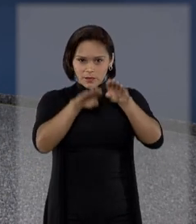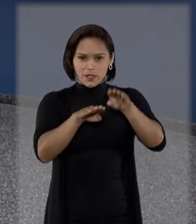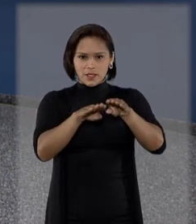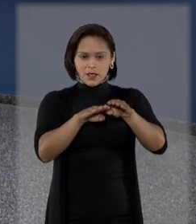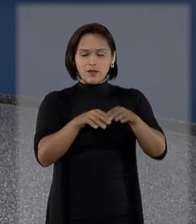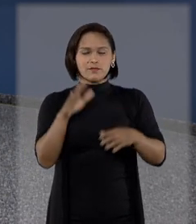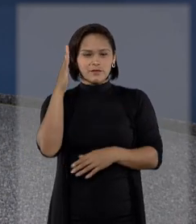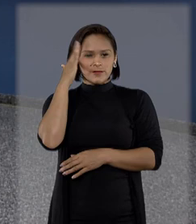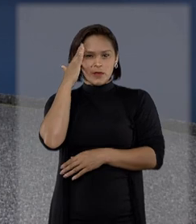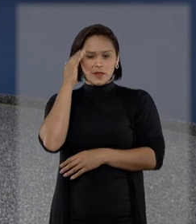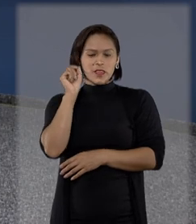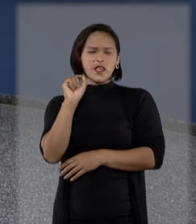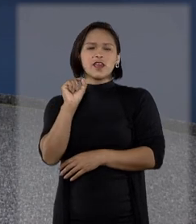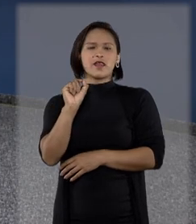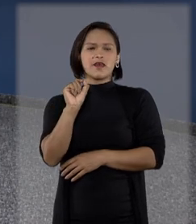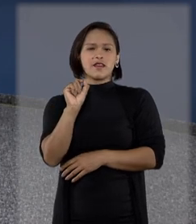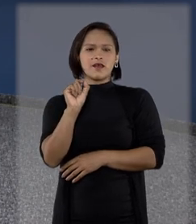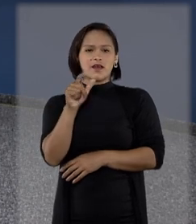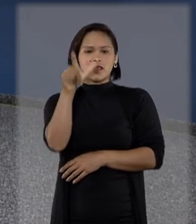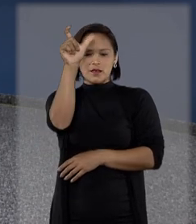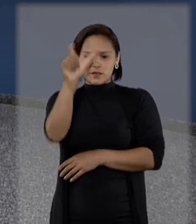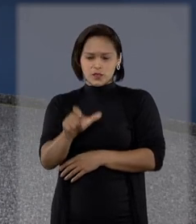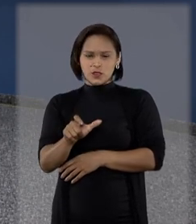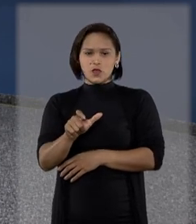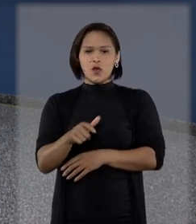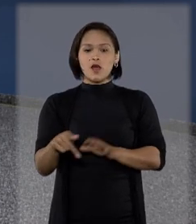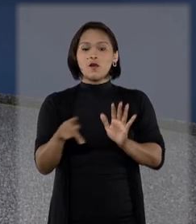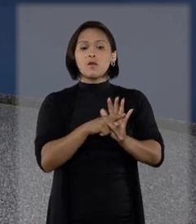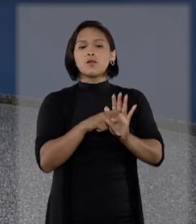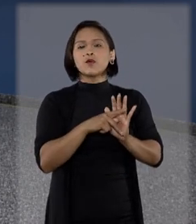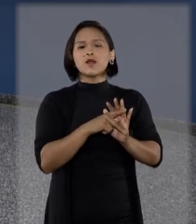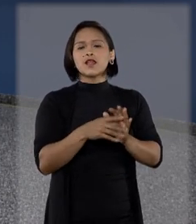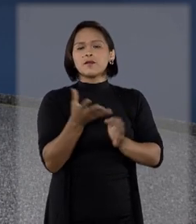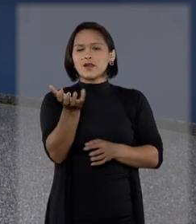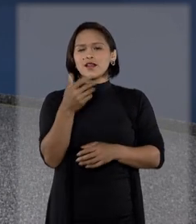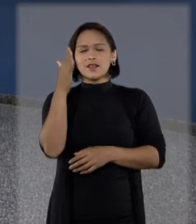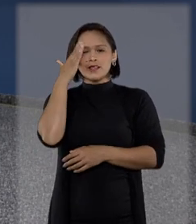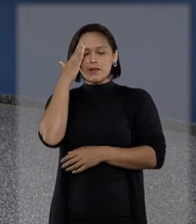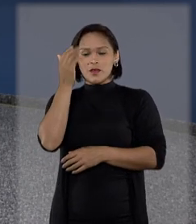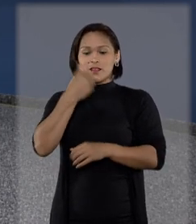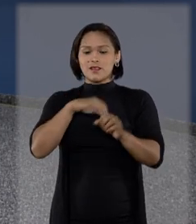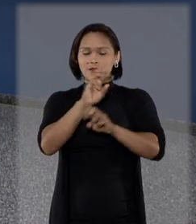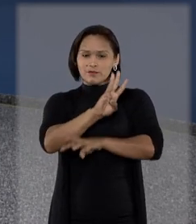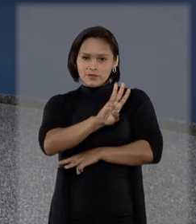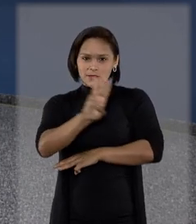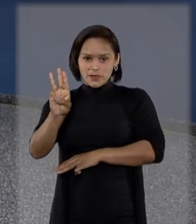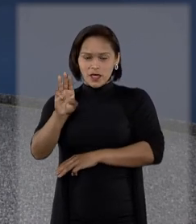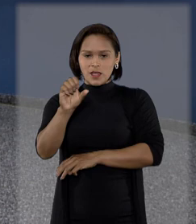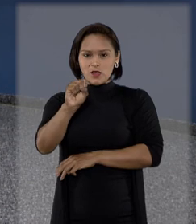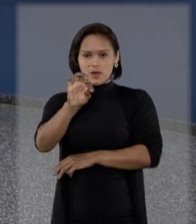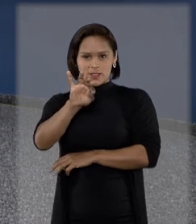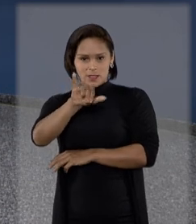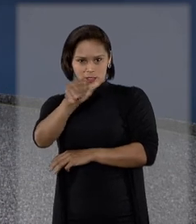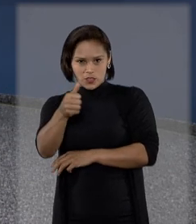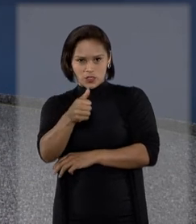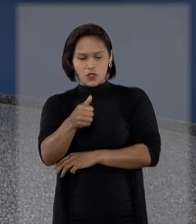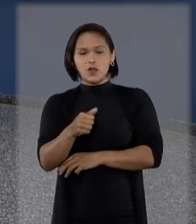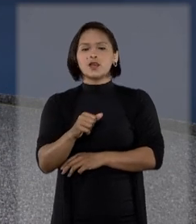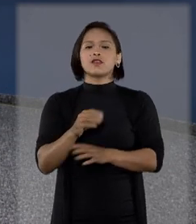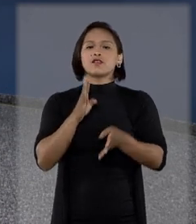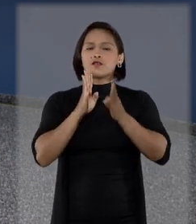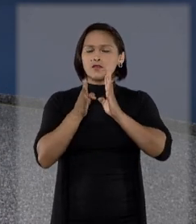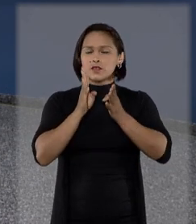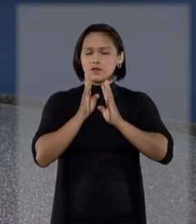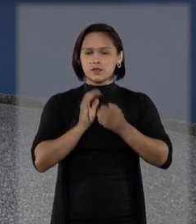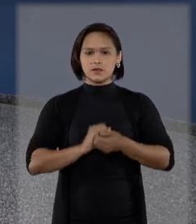Vamos entender quem é esse elemento no programa Quer Saber, que está disponibilizado na página do STJ no